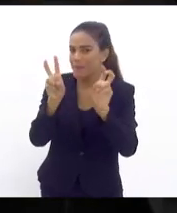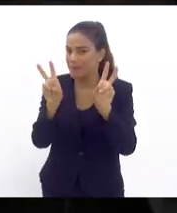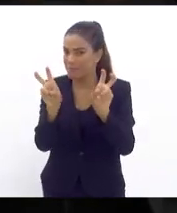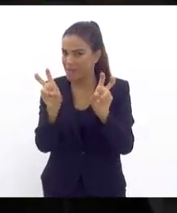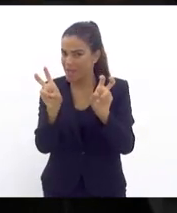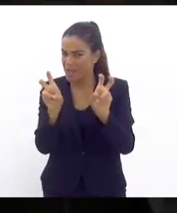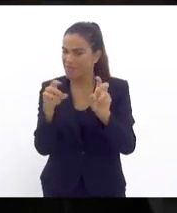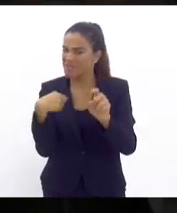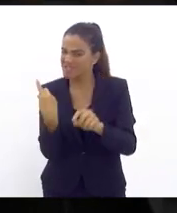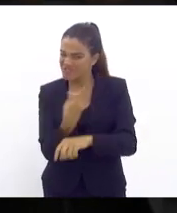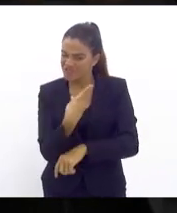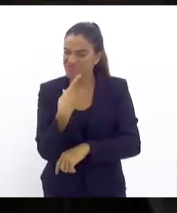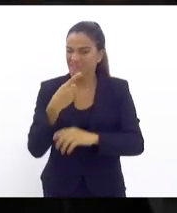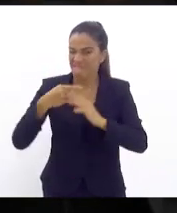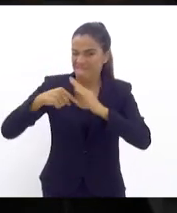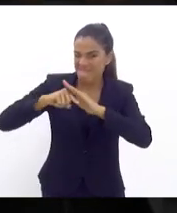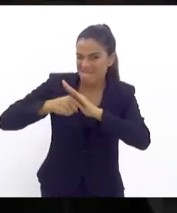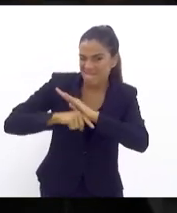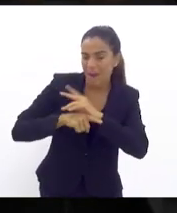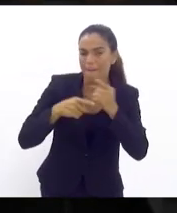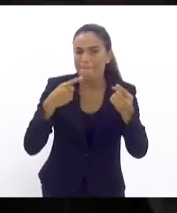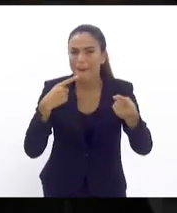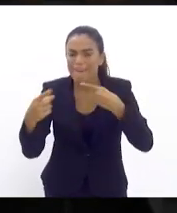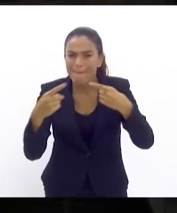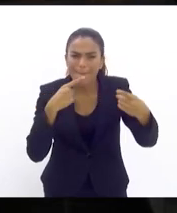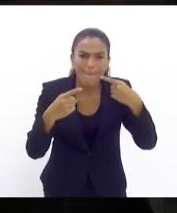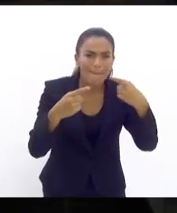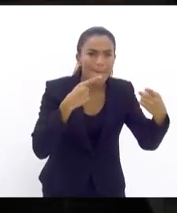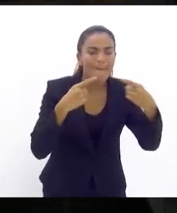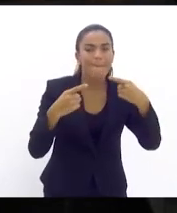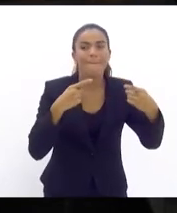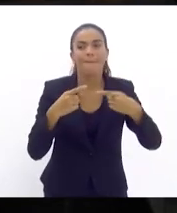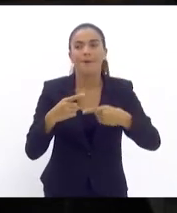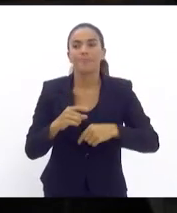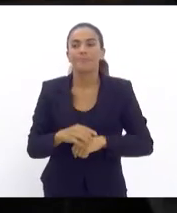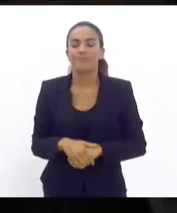aprofundar depois, que é o